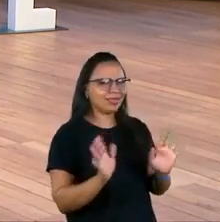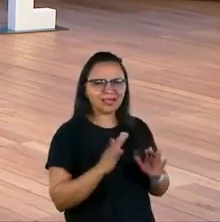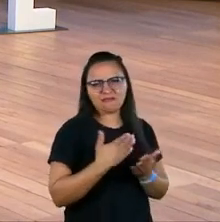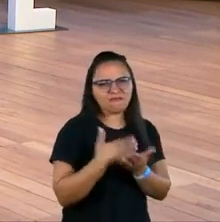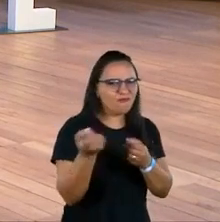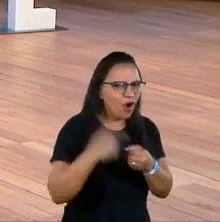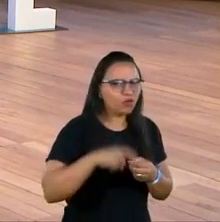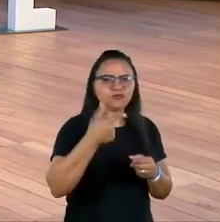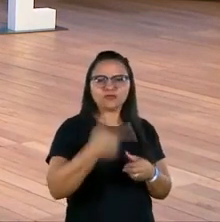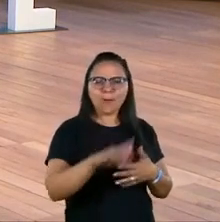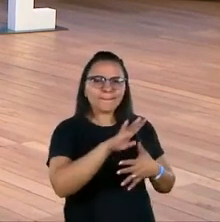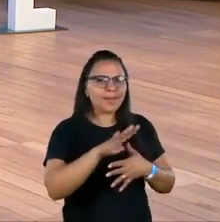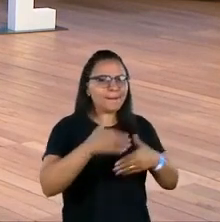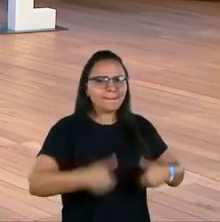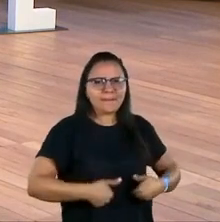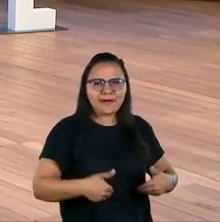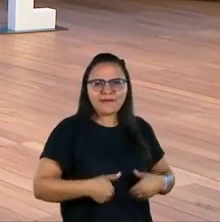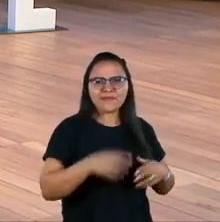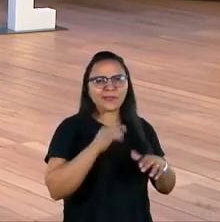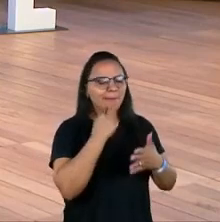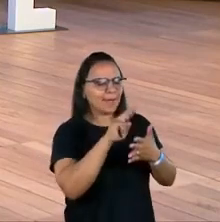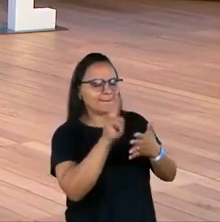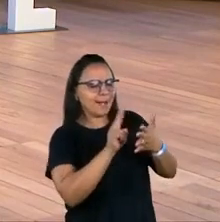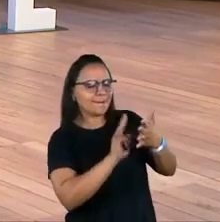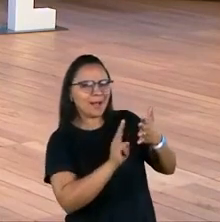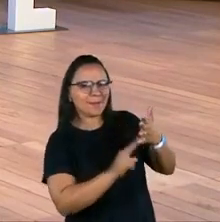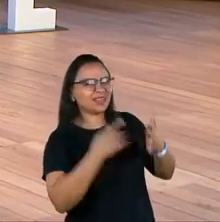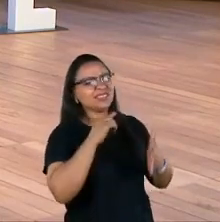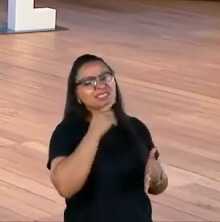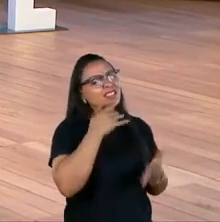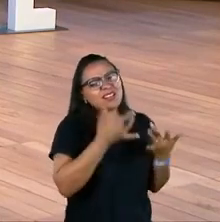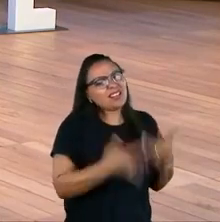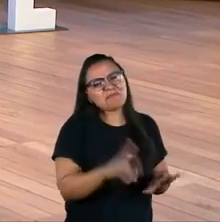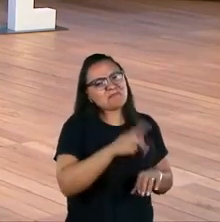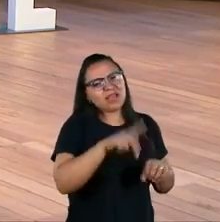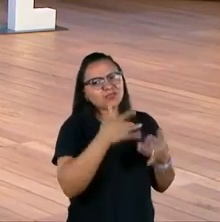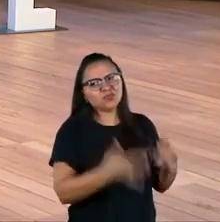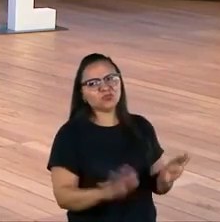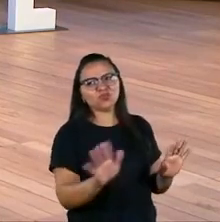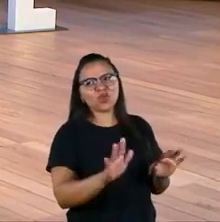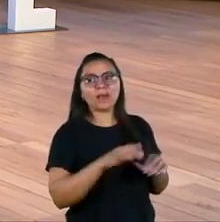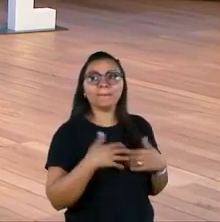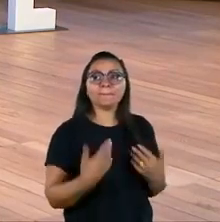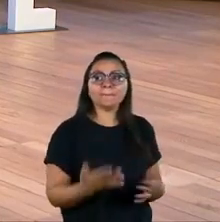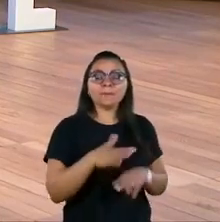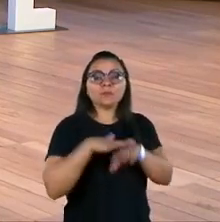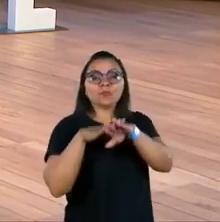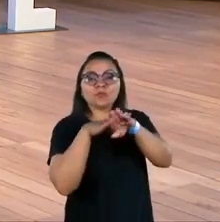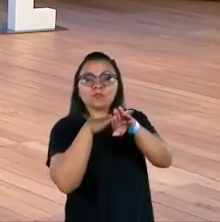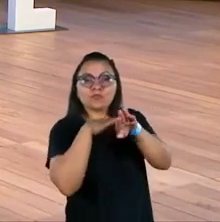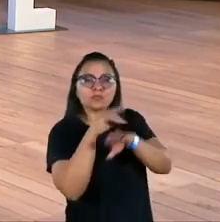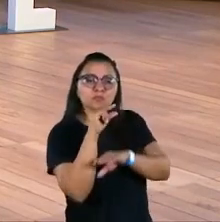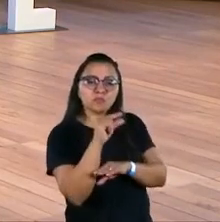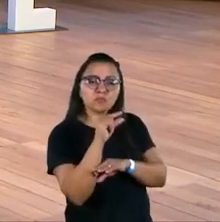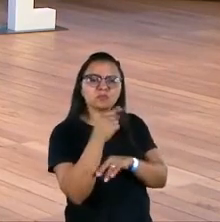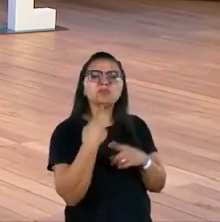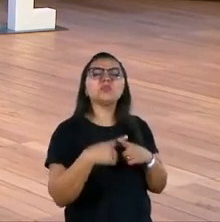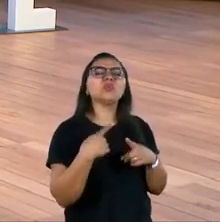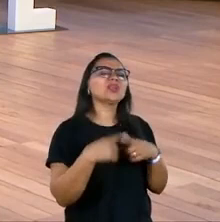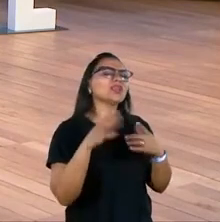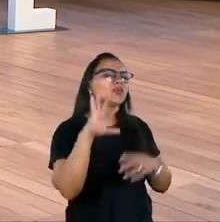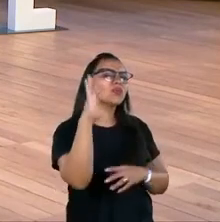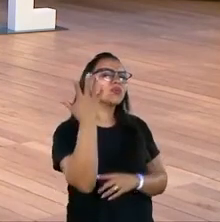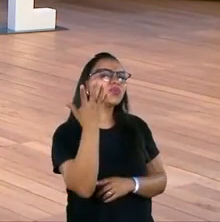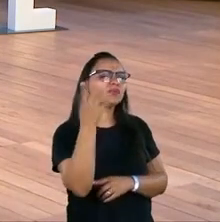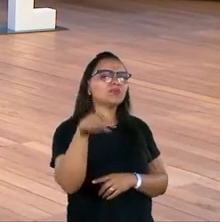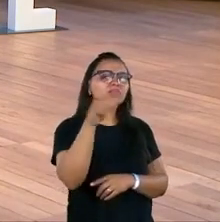entrar de novo nessa lista indesejada. Então, eu queria que a gente conversasse aqui um pouquinho do porquê disso,